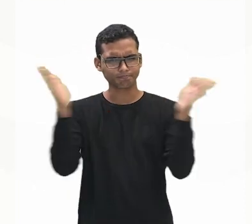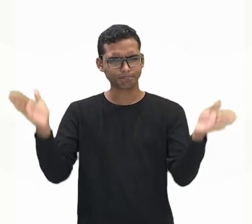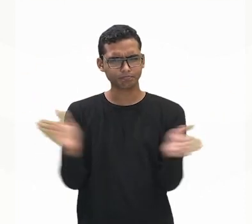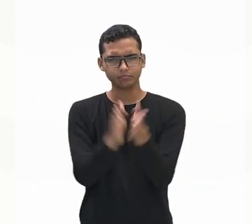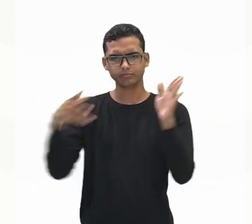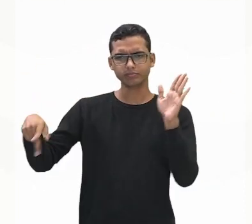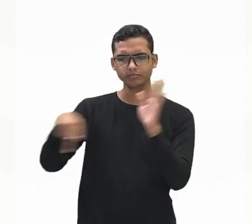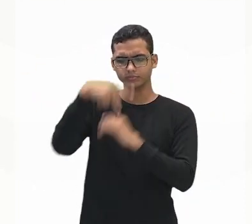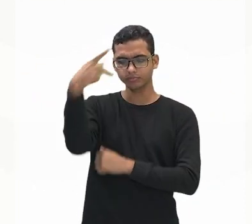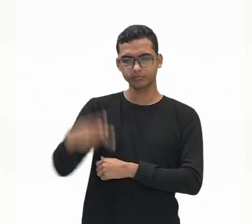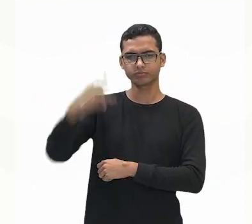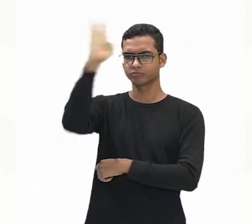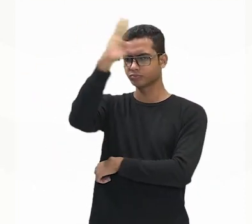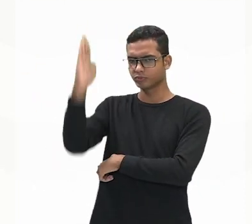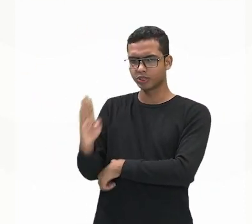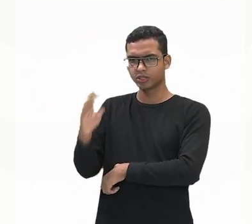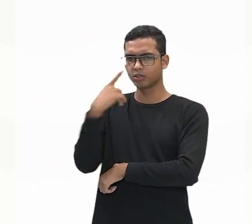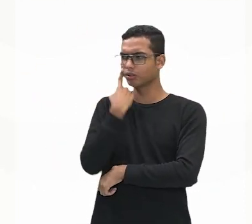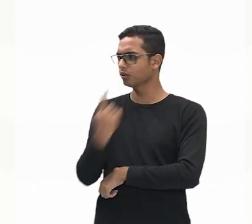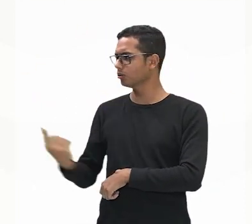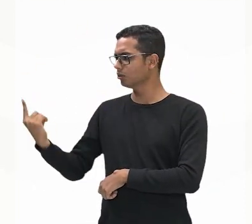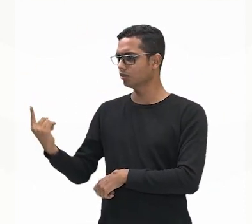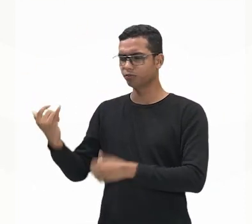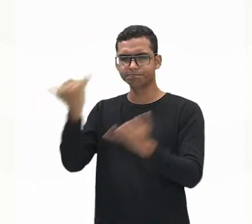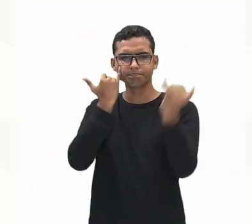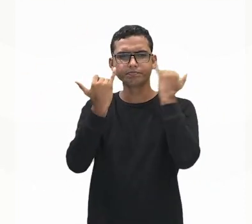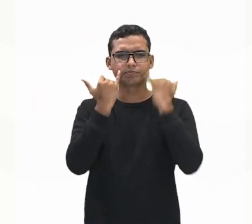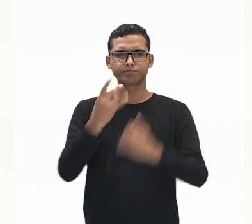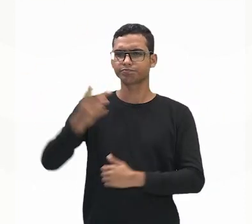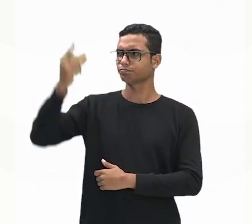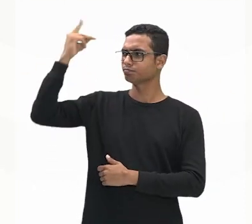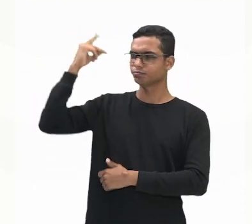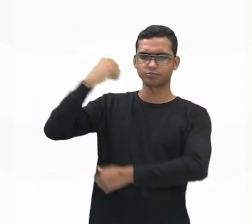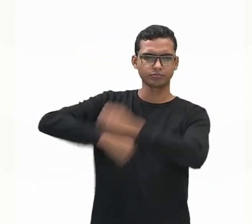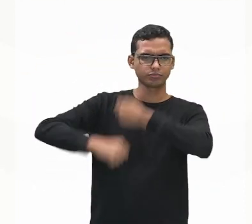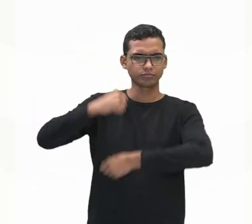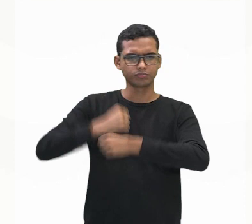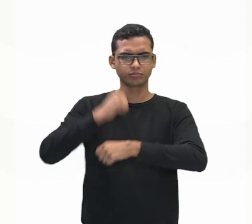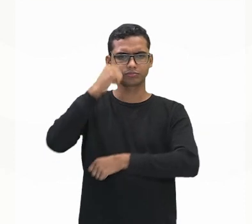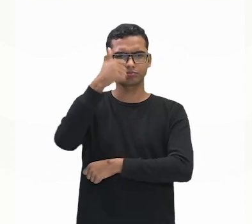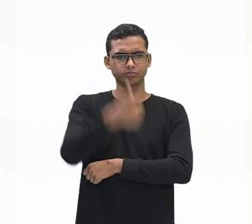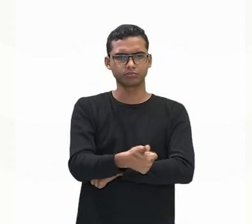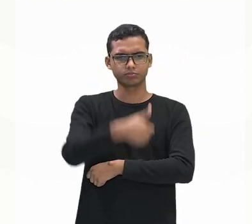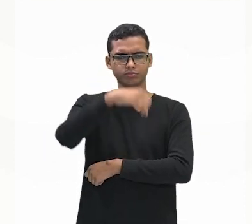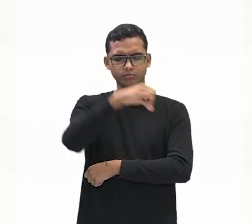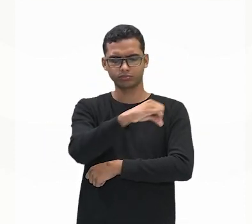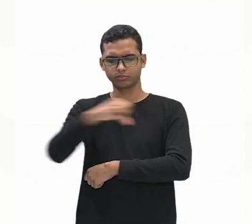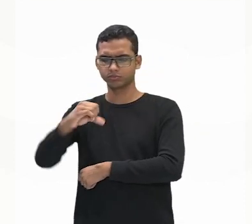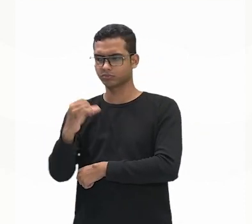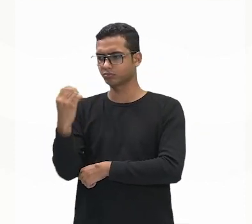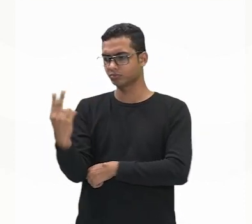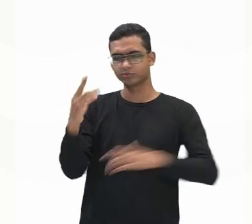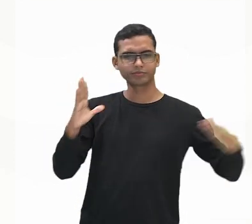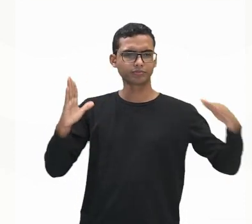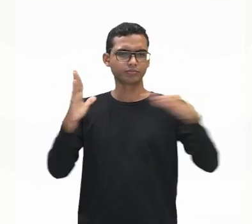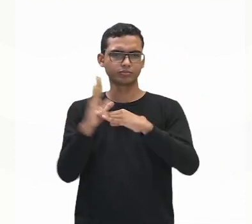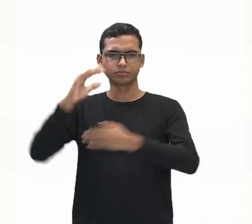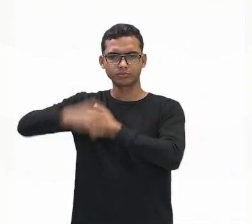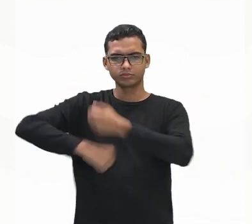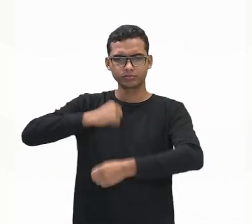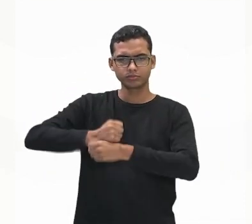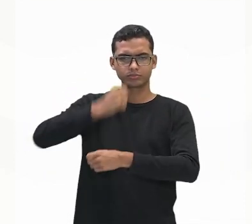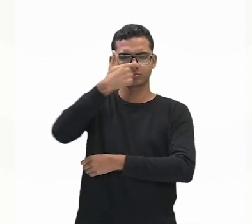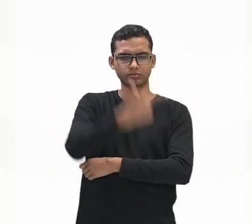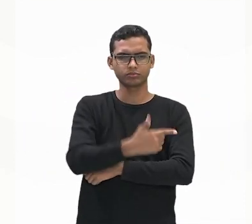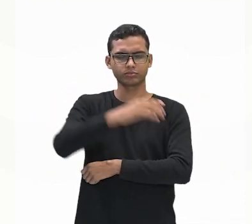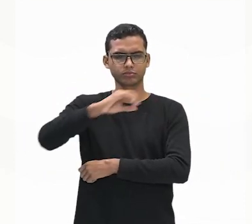brasileiro. A gente tem aqui um dado desde 1992 até 2017. A gente está vendo claramente nessa linha aí